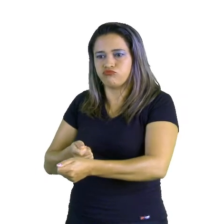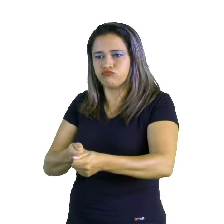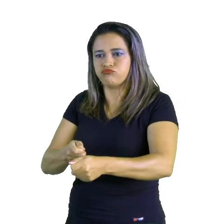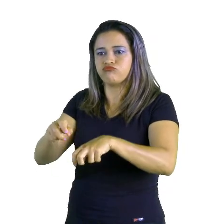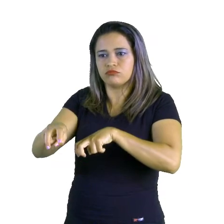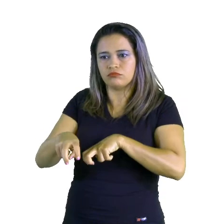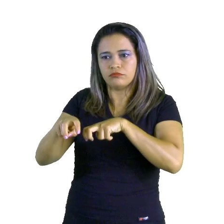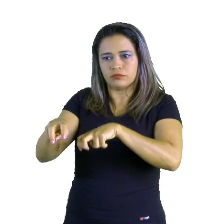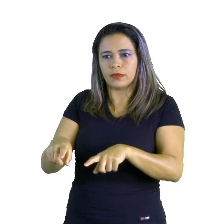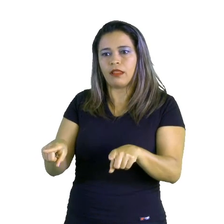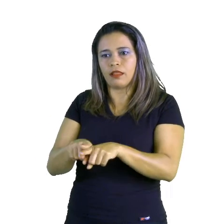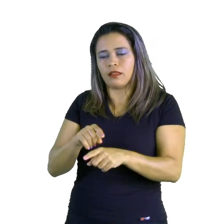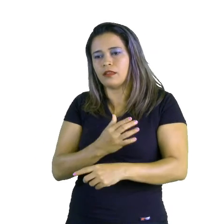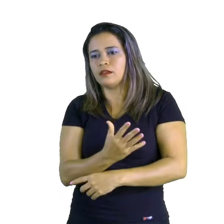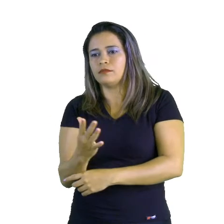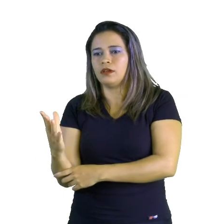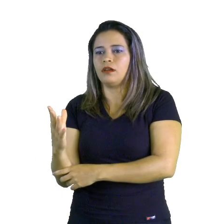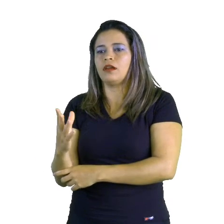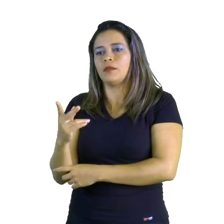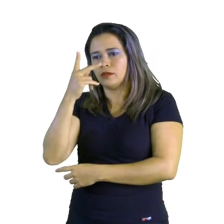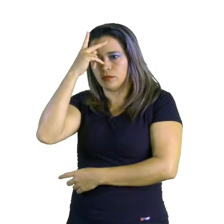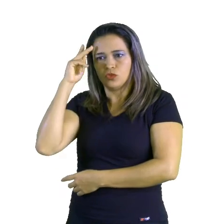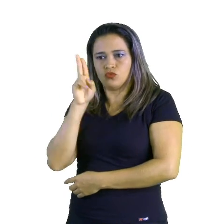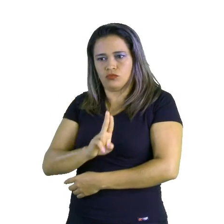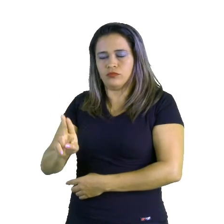plantas e para utilização humana.